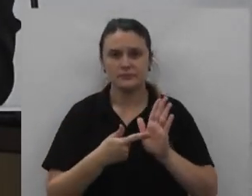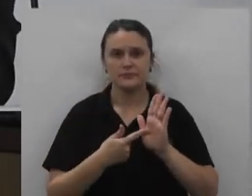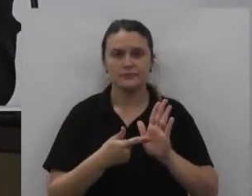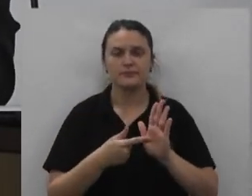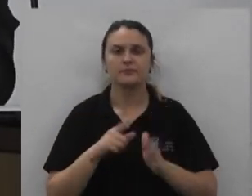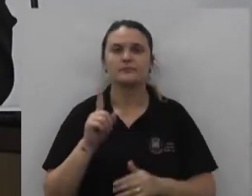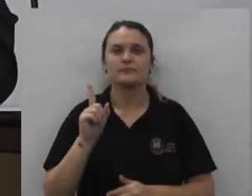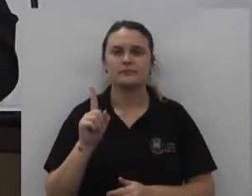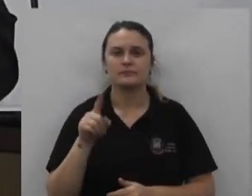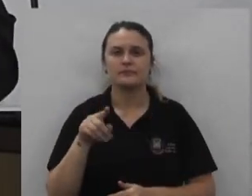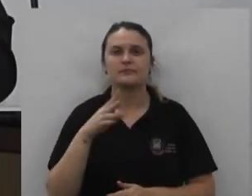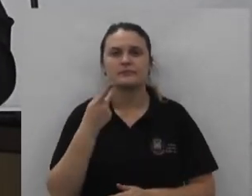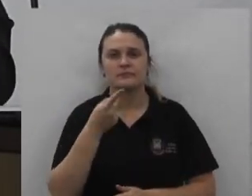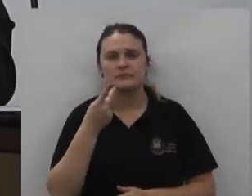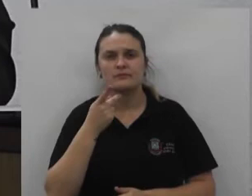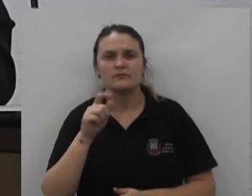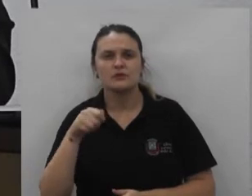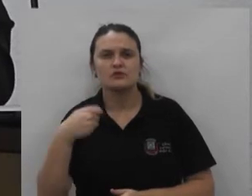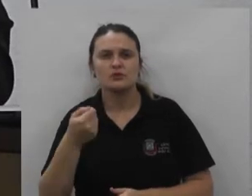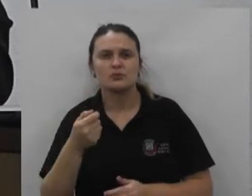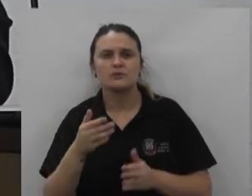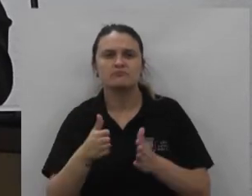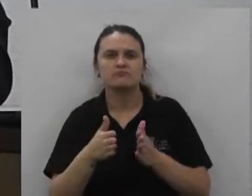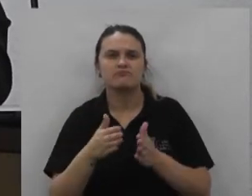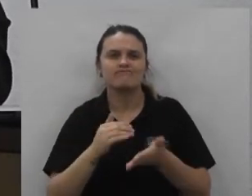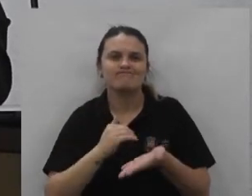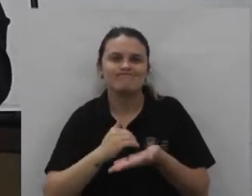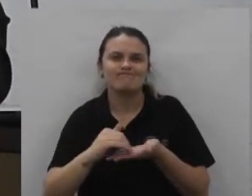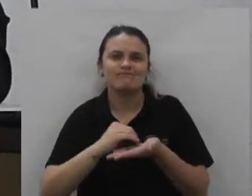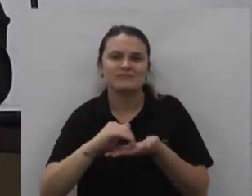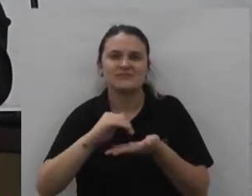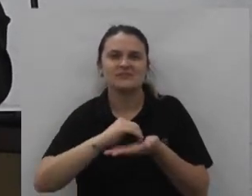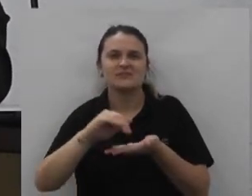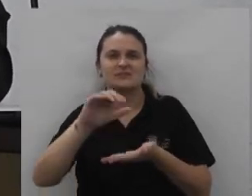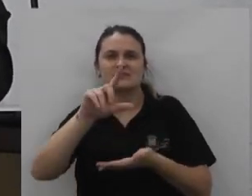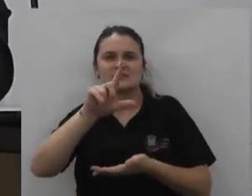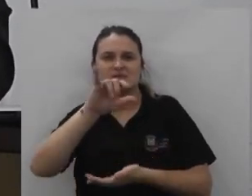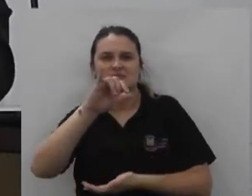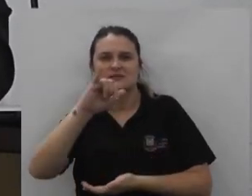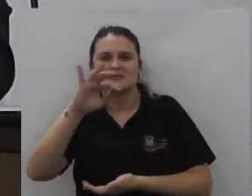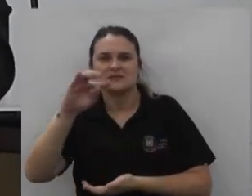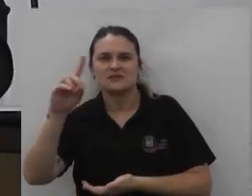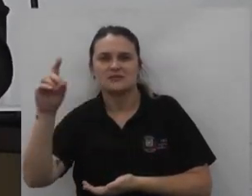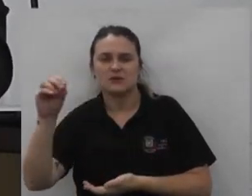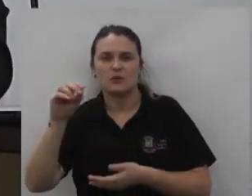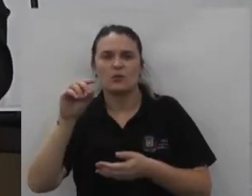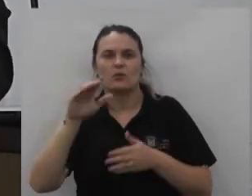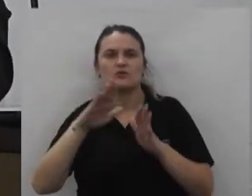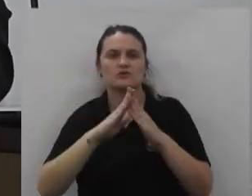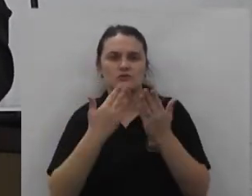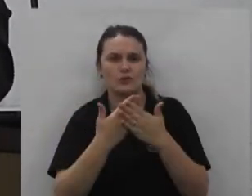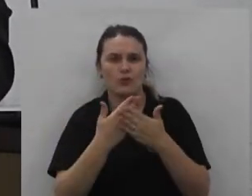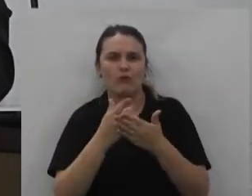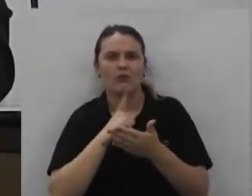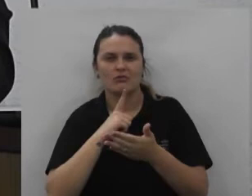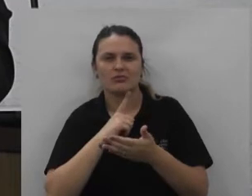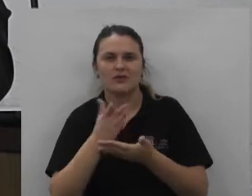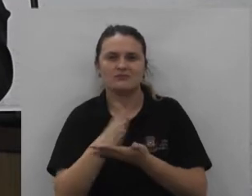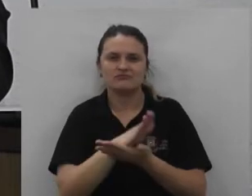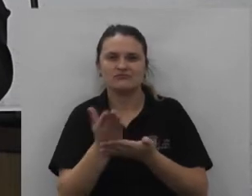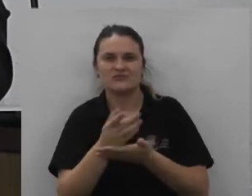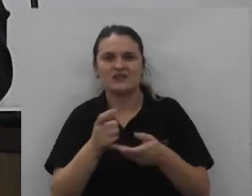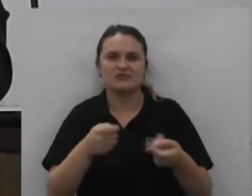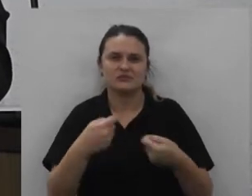é sobre a licitação das escolas das dualidades que todas